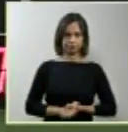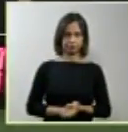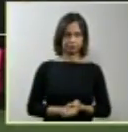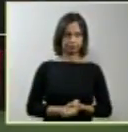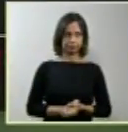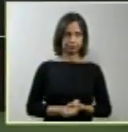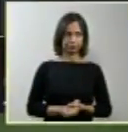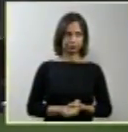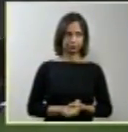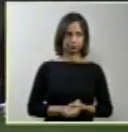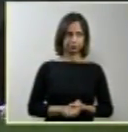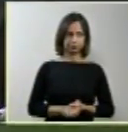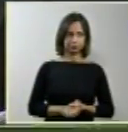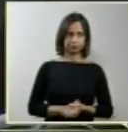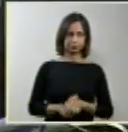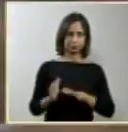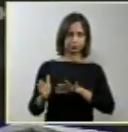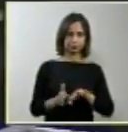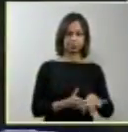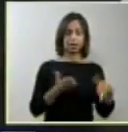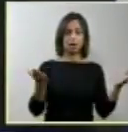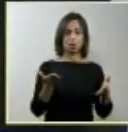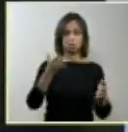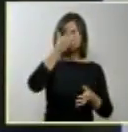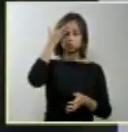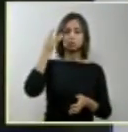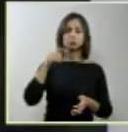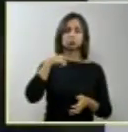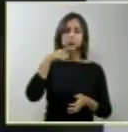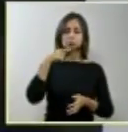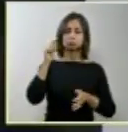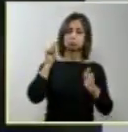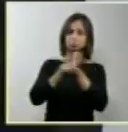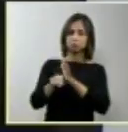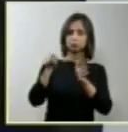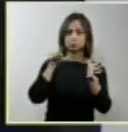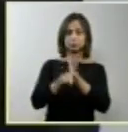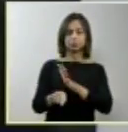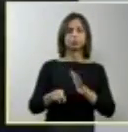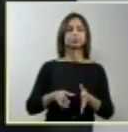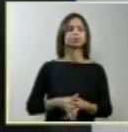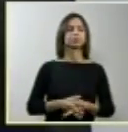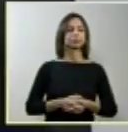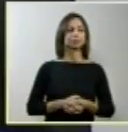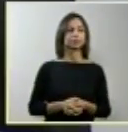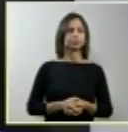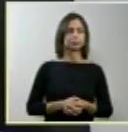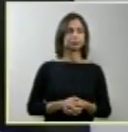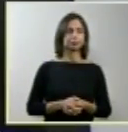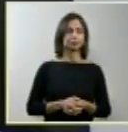Passemos a fase de esclarecimento, doutor Luiz Roberto Barroso, com a palavra.